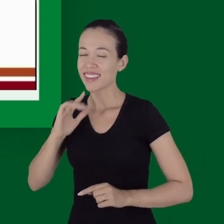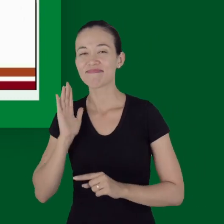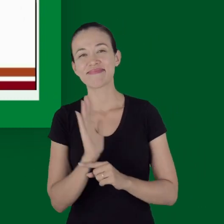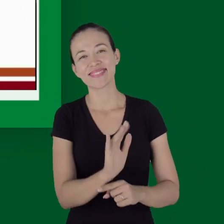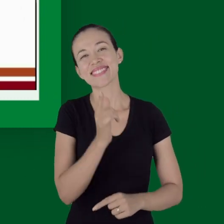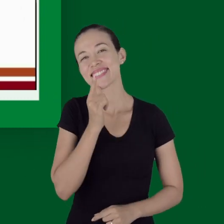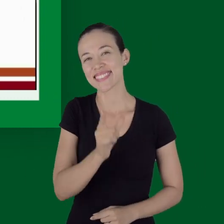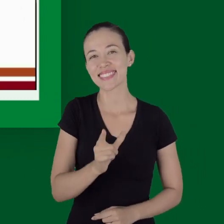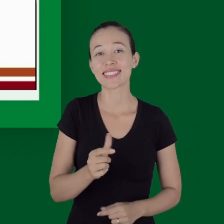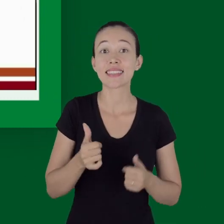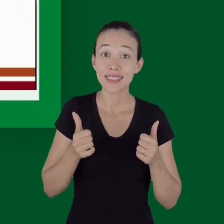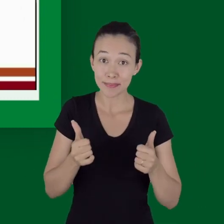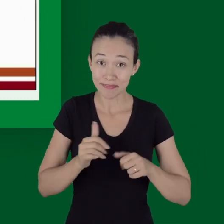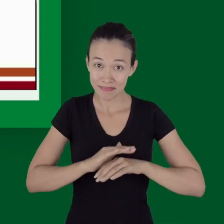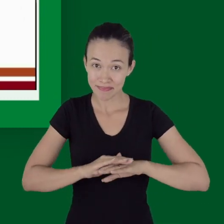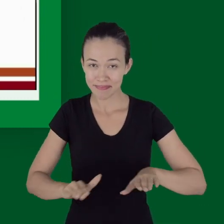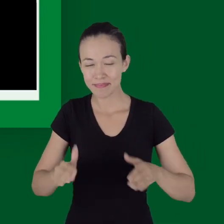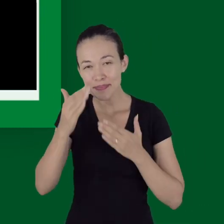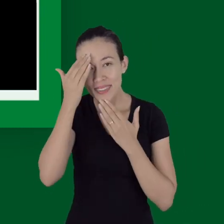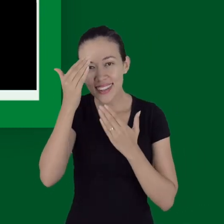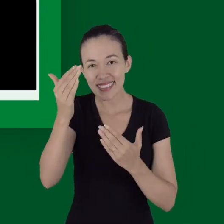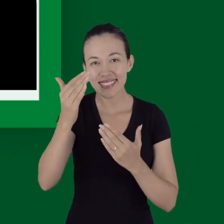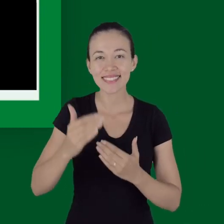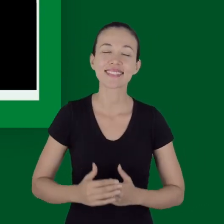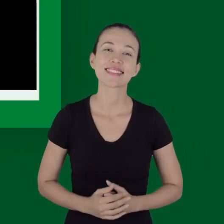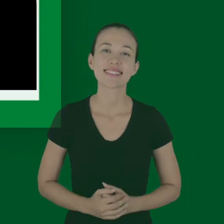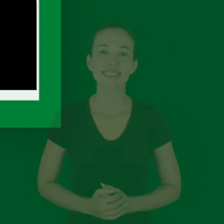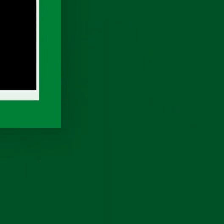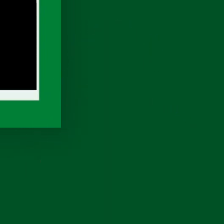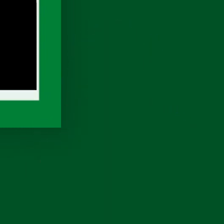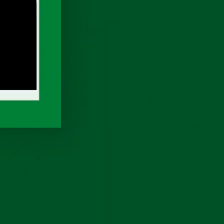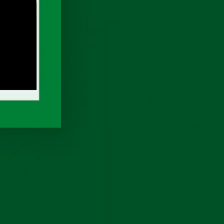curativo então é isso muito obrigado obrigado tchau Obrigado.